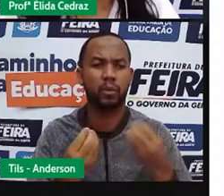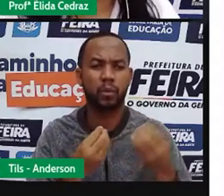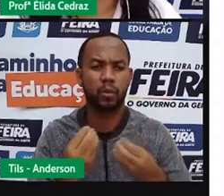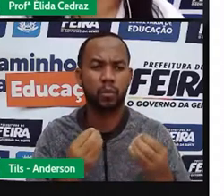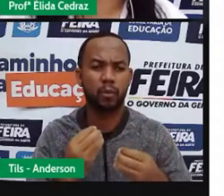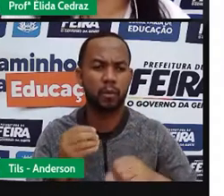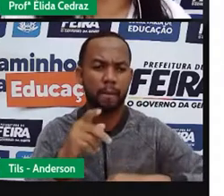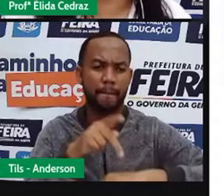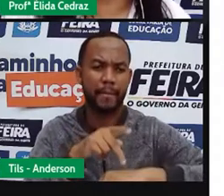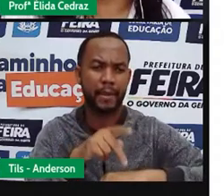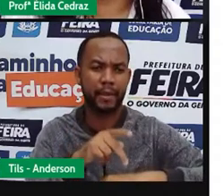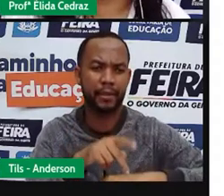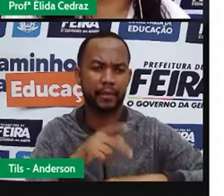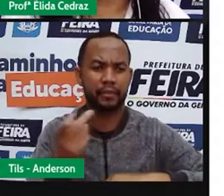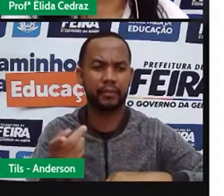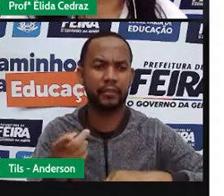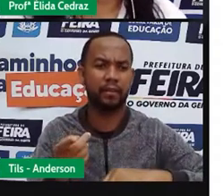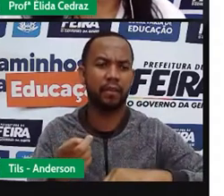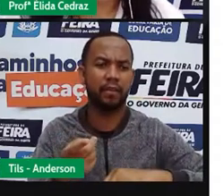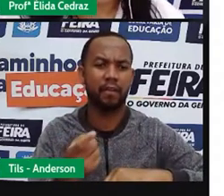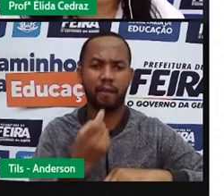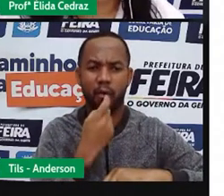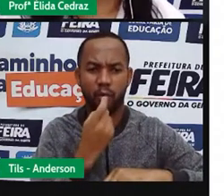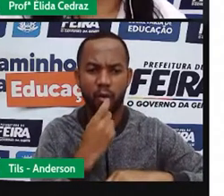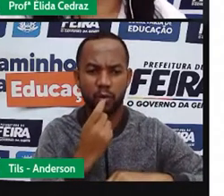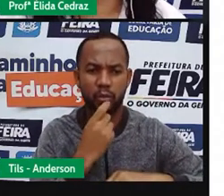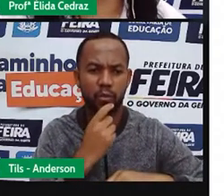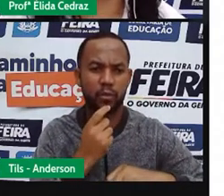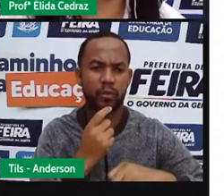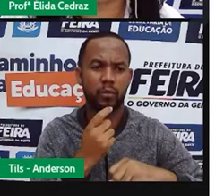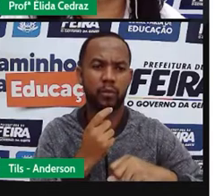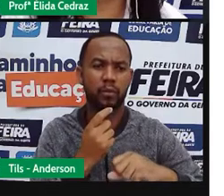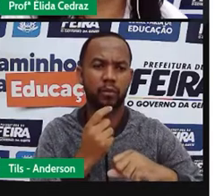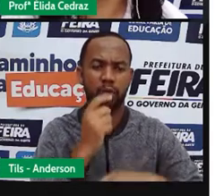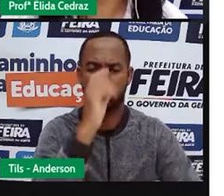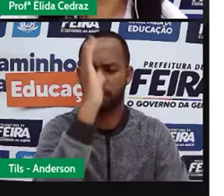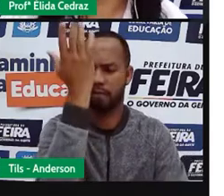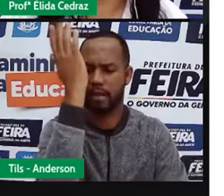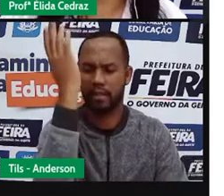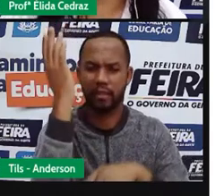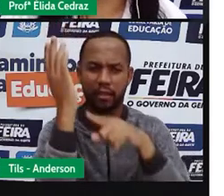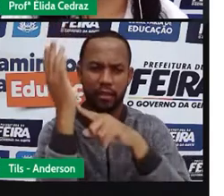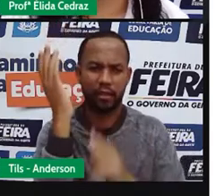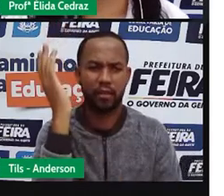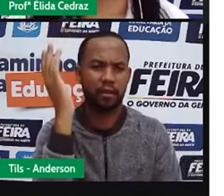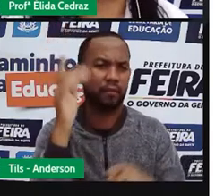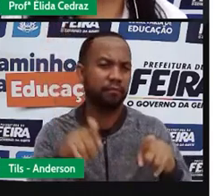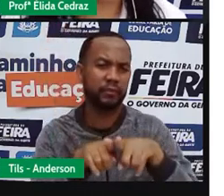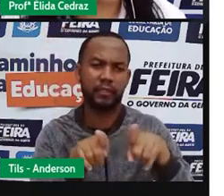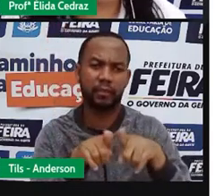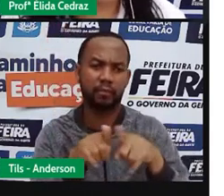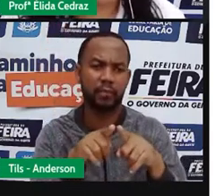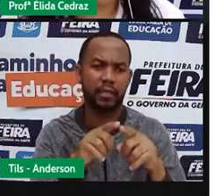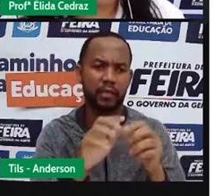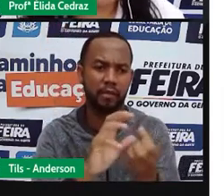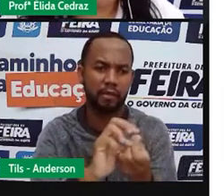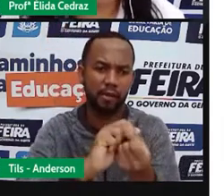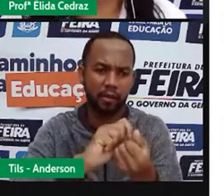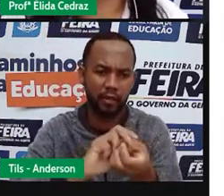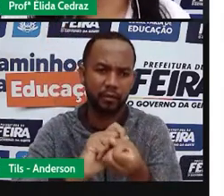pedras, ossos, madeira e modelado em argila. Como a escrita